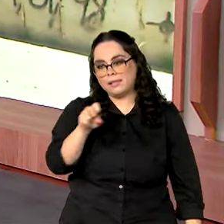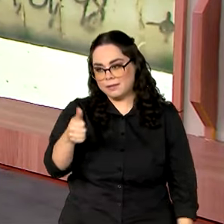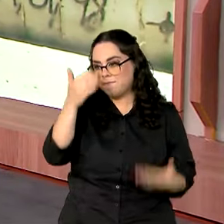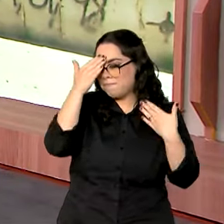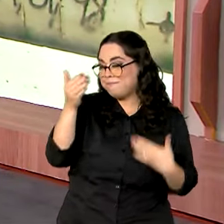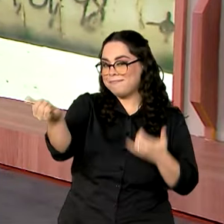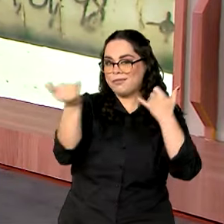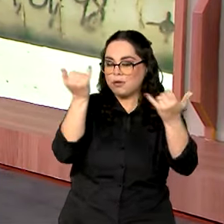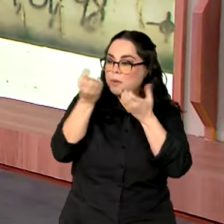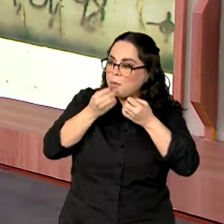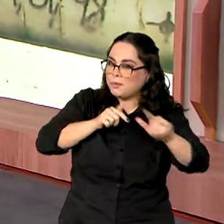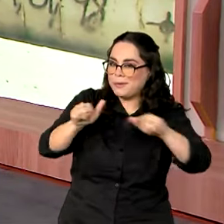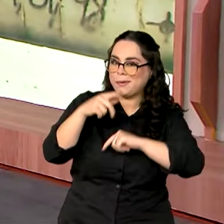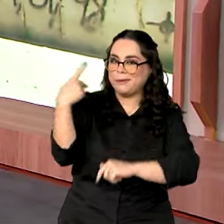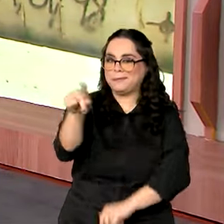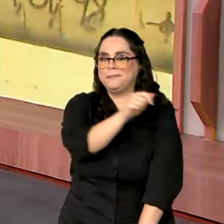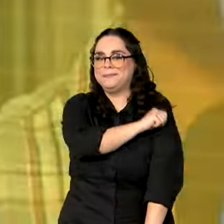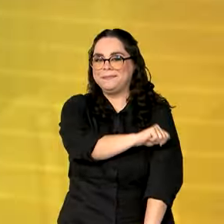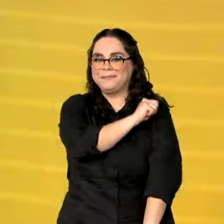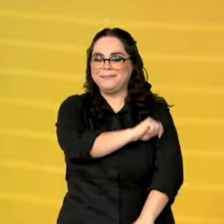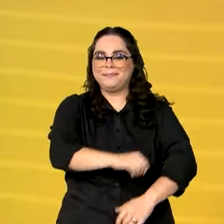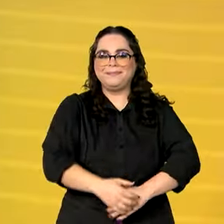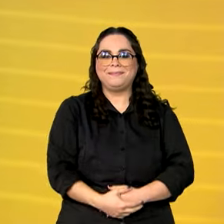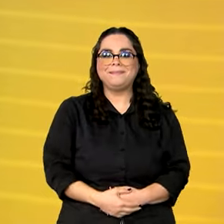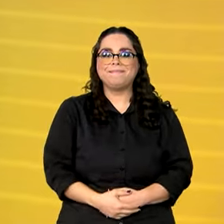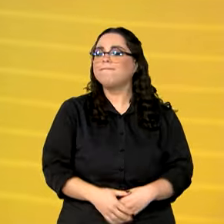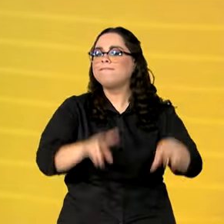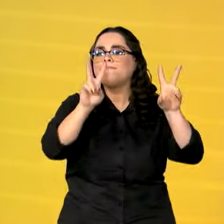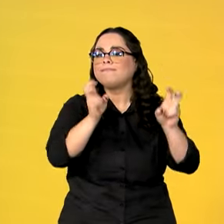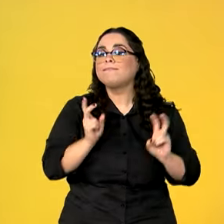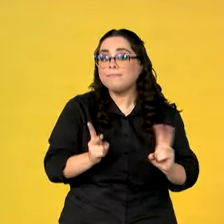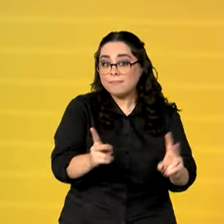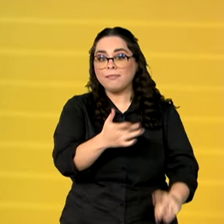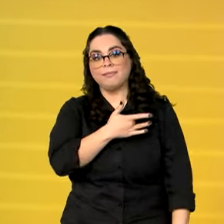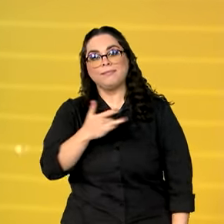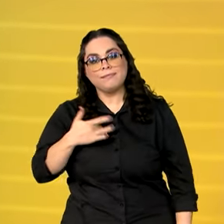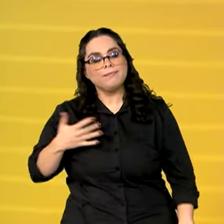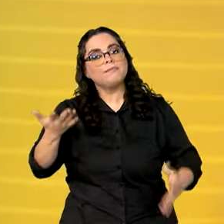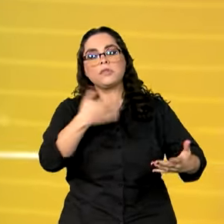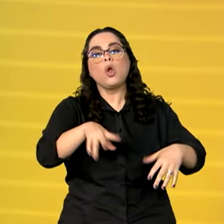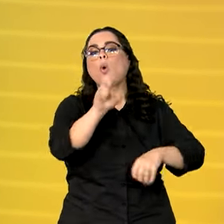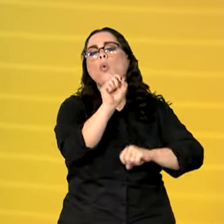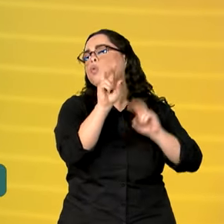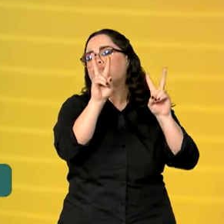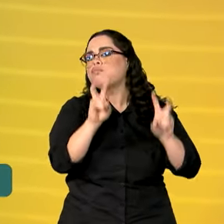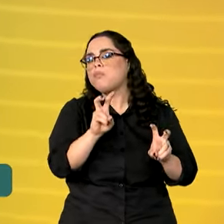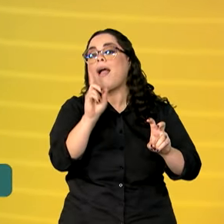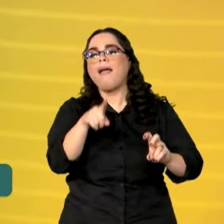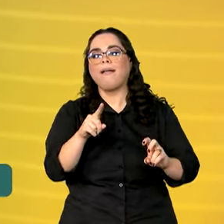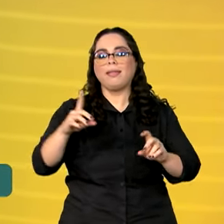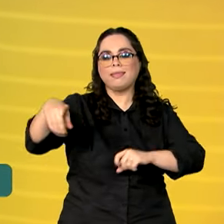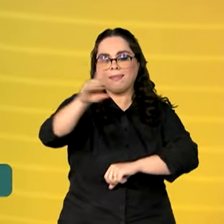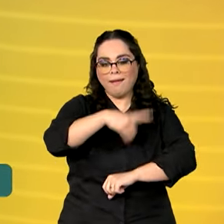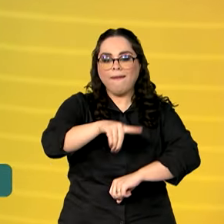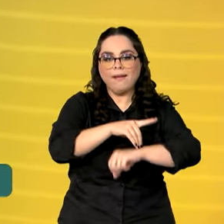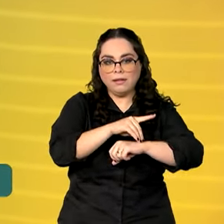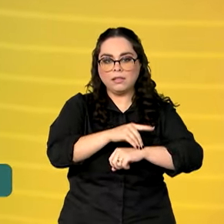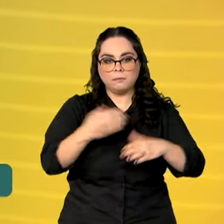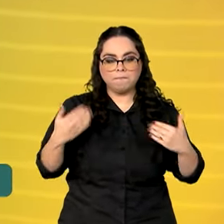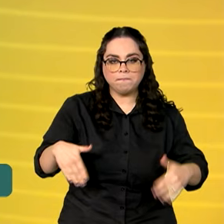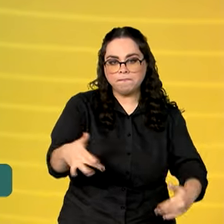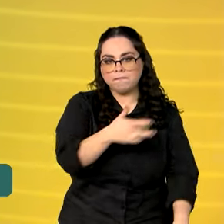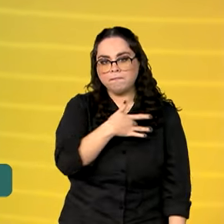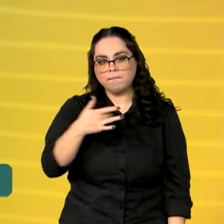informações. Bom trabalho aí no Rio de Janeiro. E ainda sobre saúde, vamos falar sobre o combate à dengue. O Ministério da Saúde